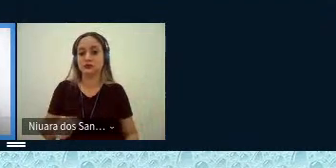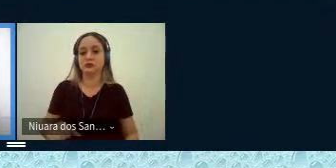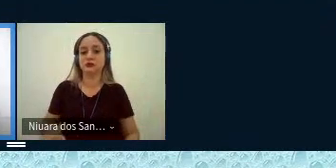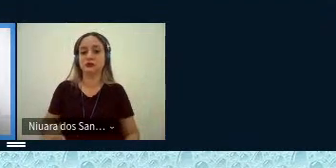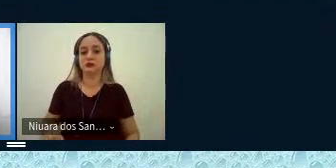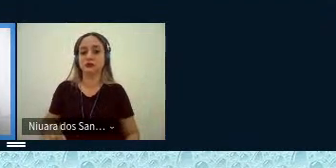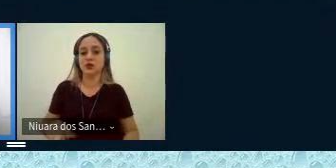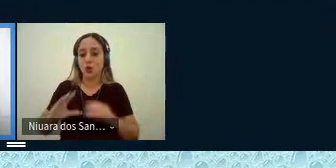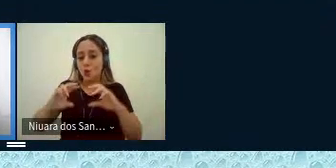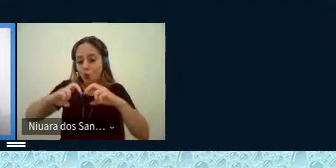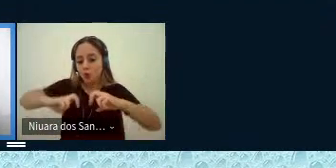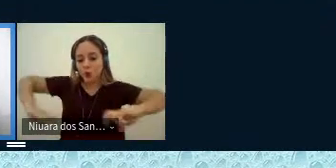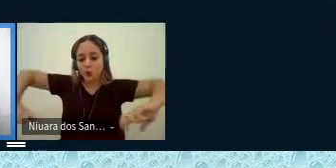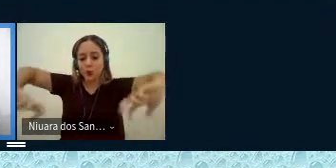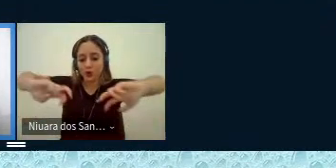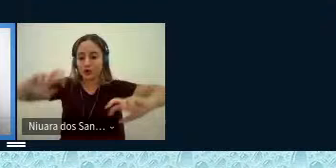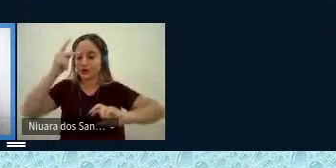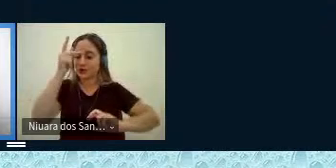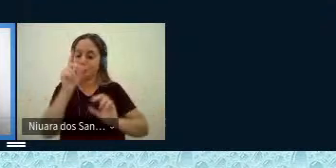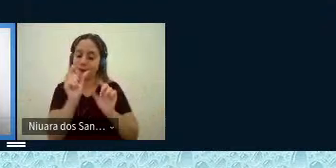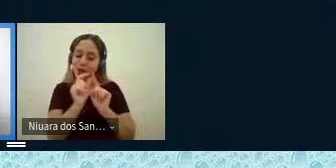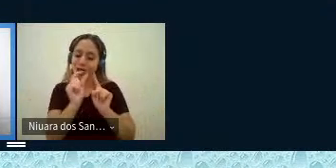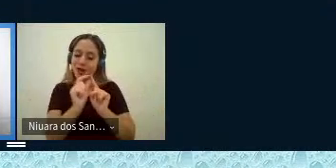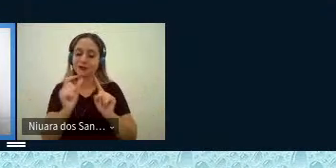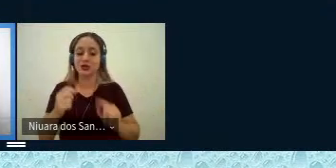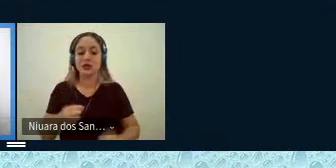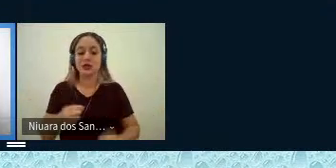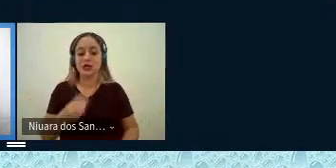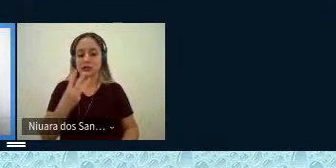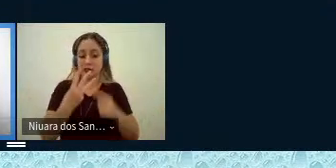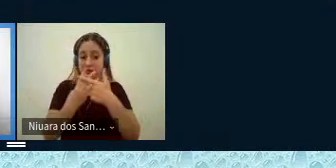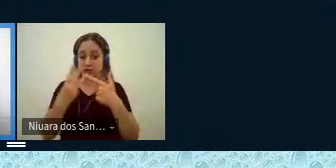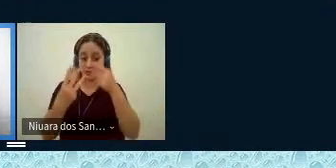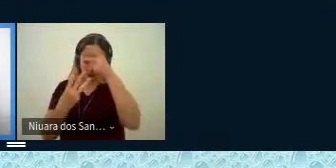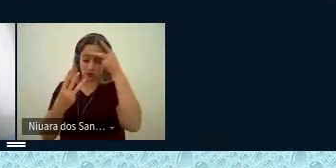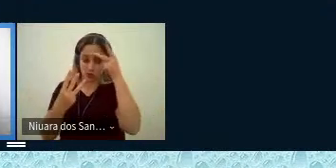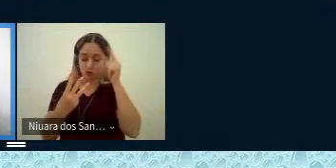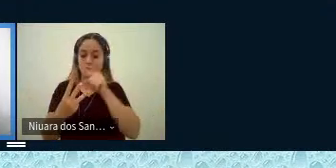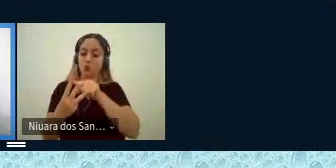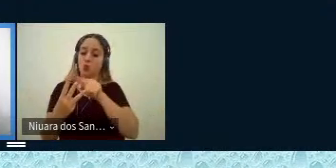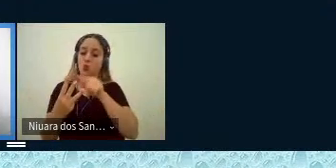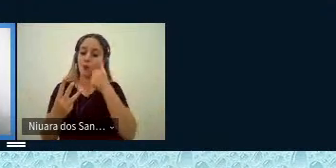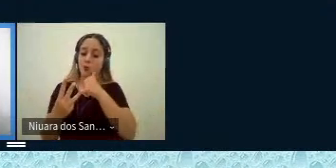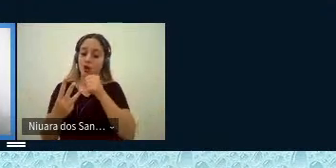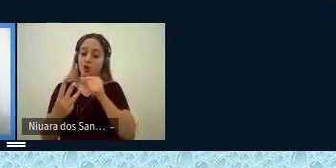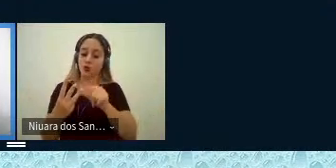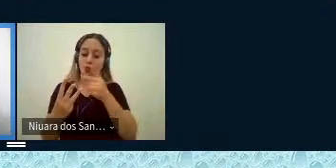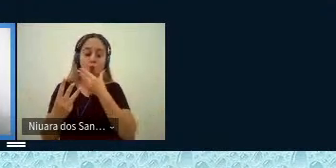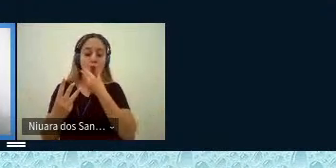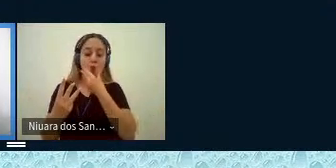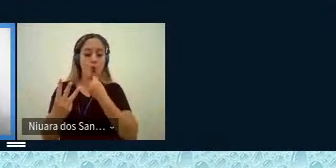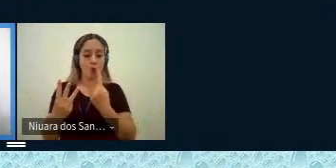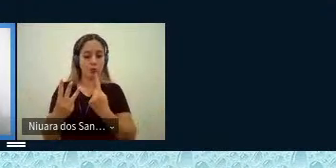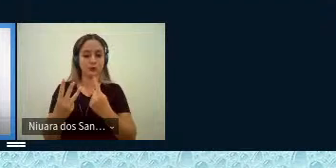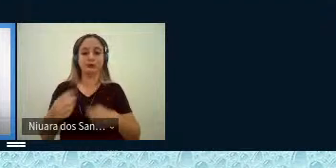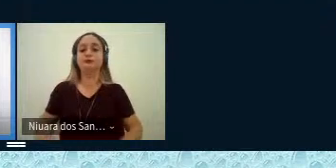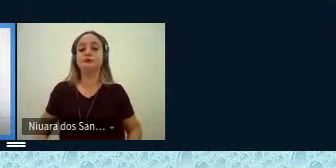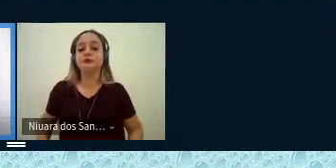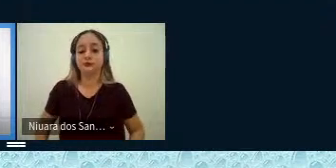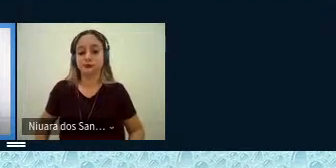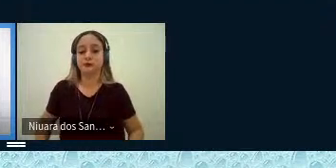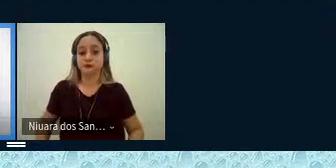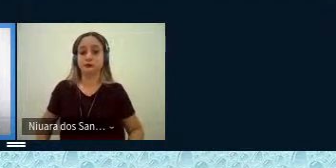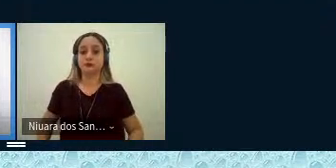da Palavra, que são três pessoas, duas mulheres e um homem. Aqui da Amazônia mesmo, não é? Esses três